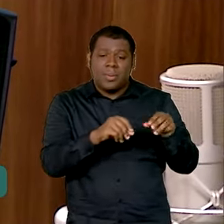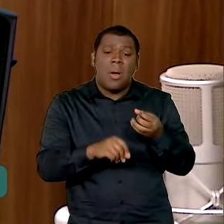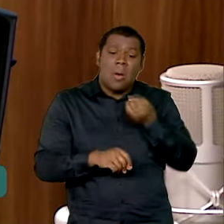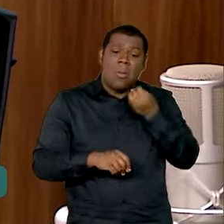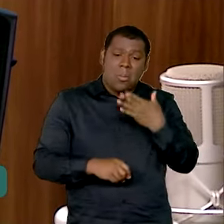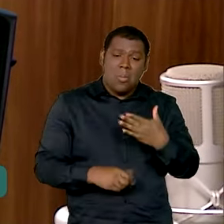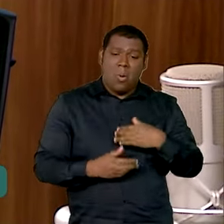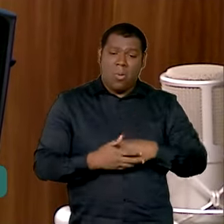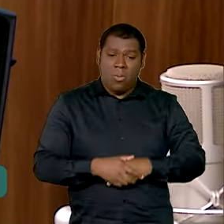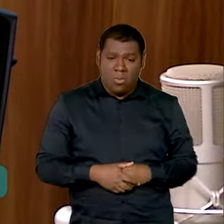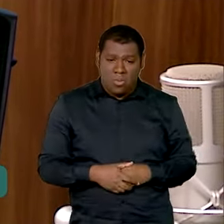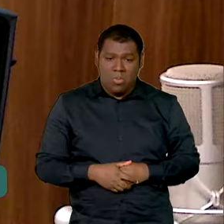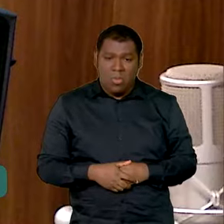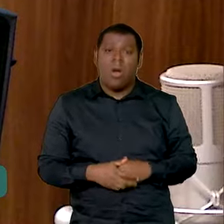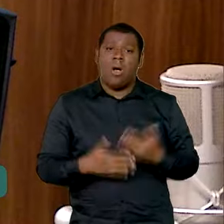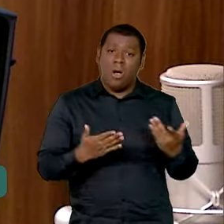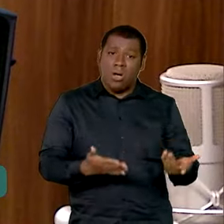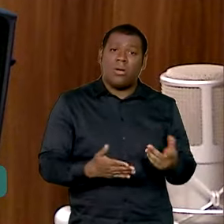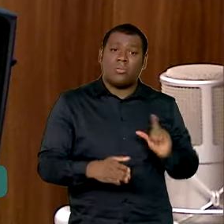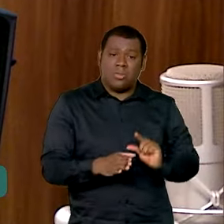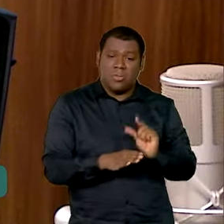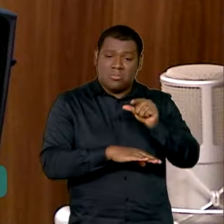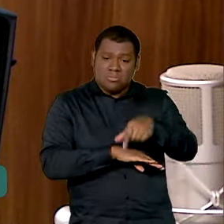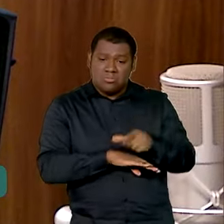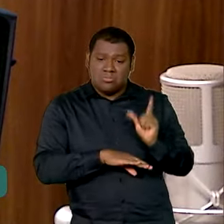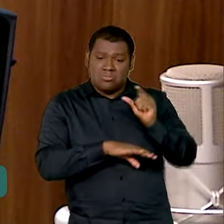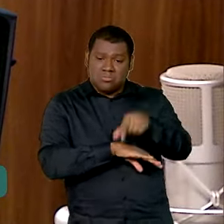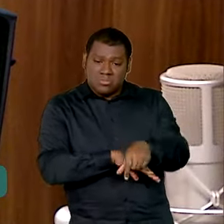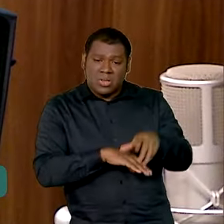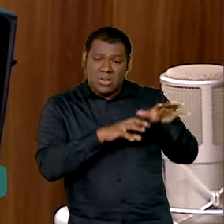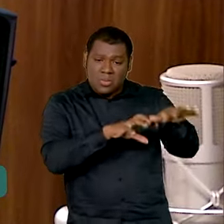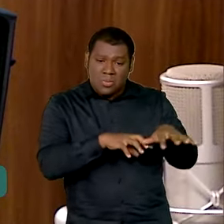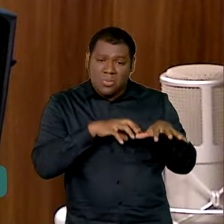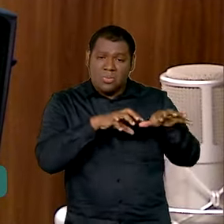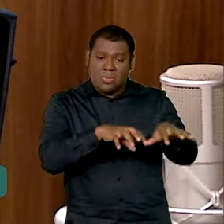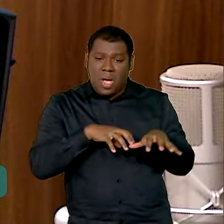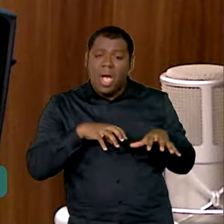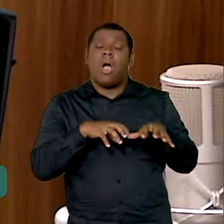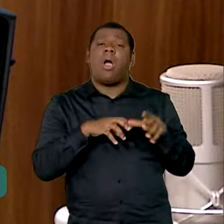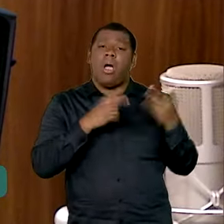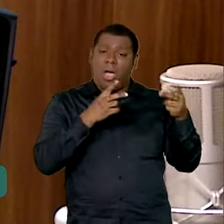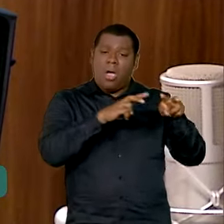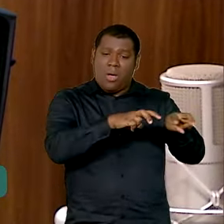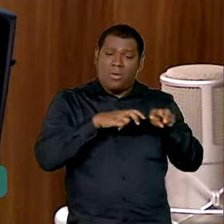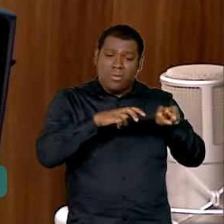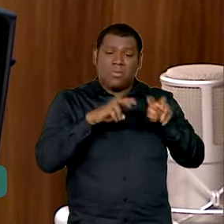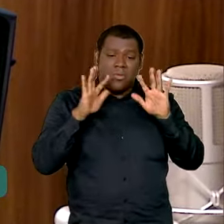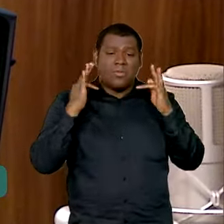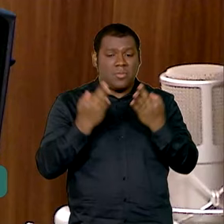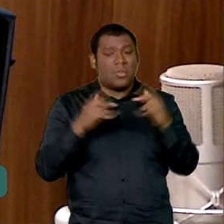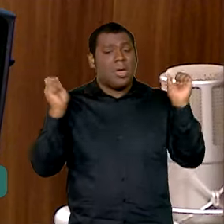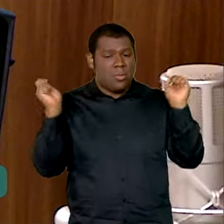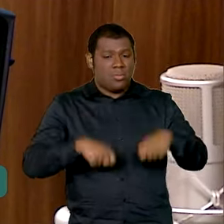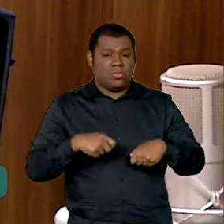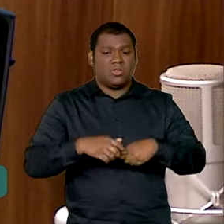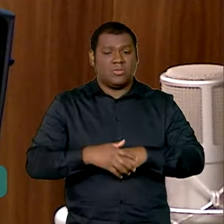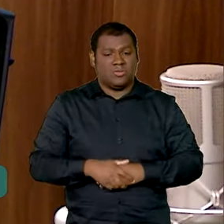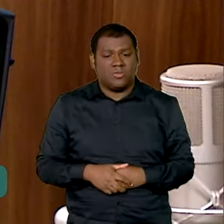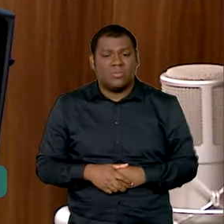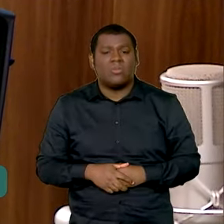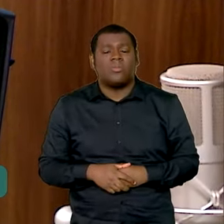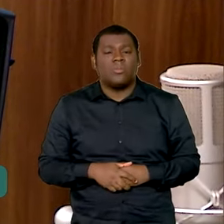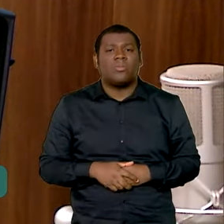não são improdutivas então esse foi o primeiro de uma grande criatividade desse processo que